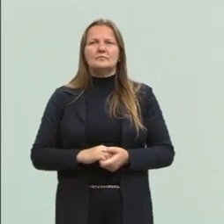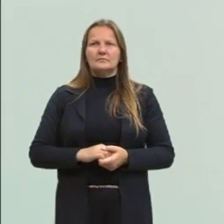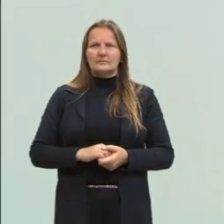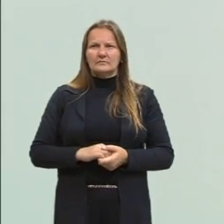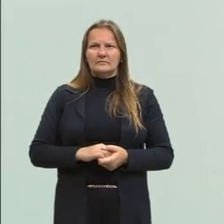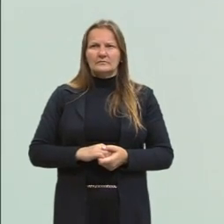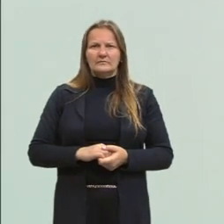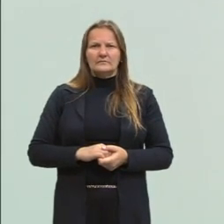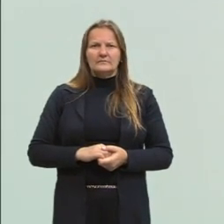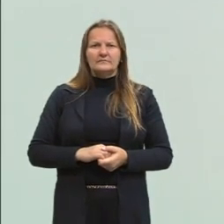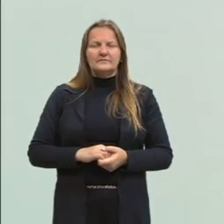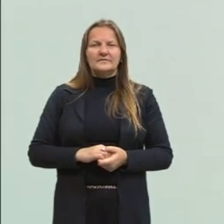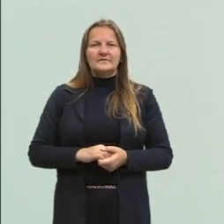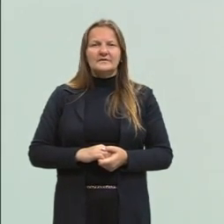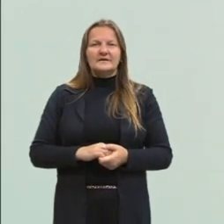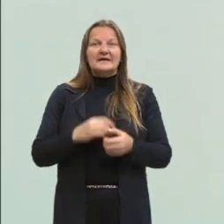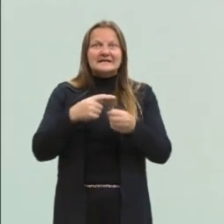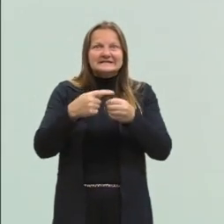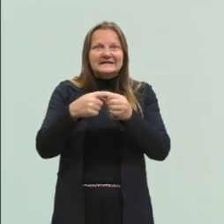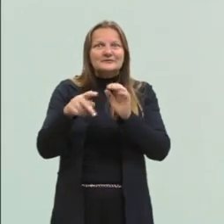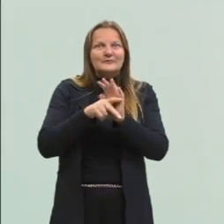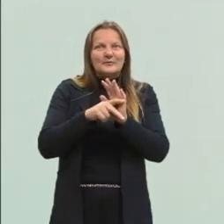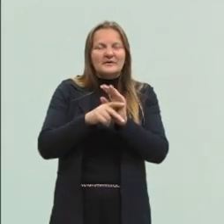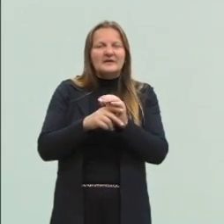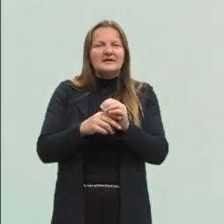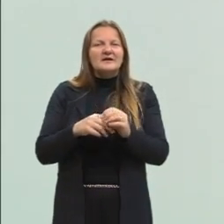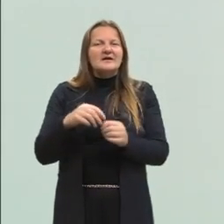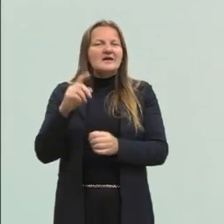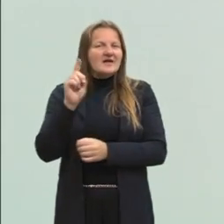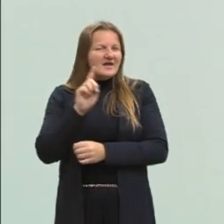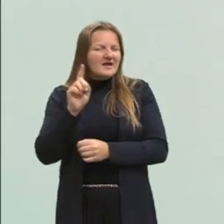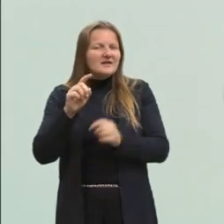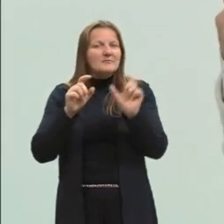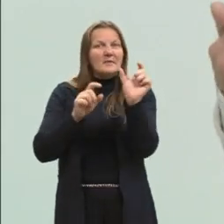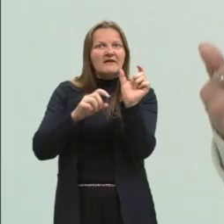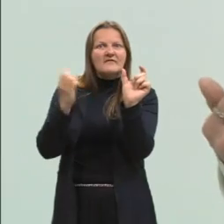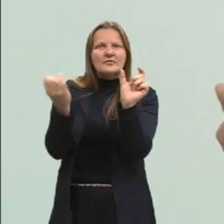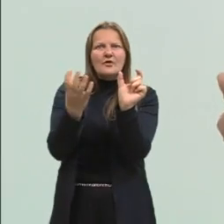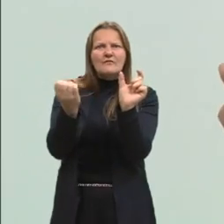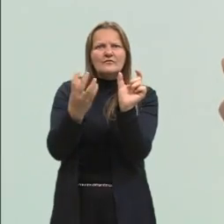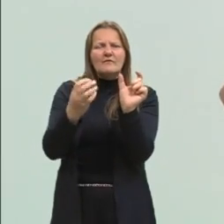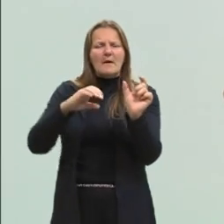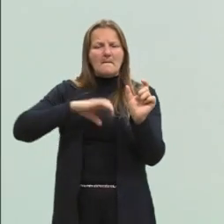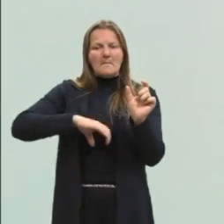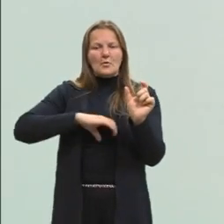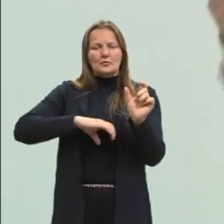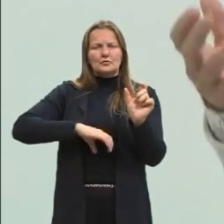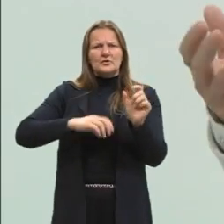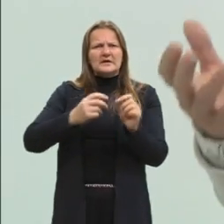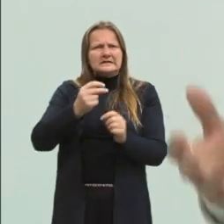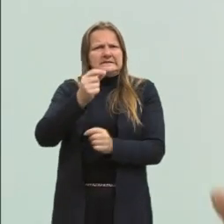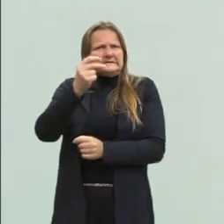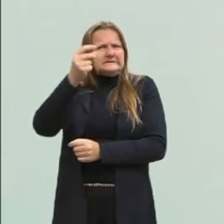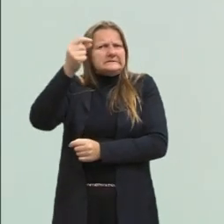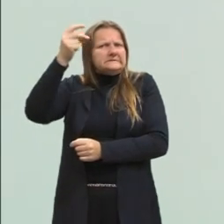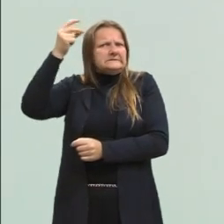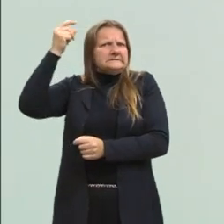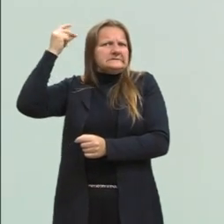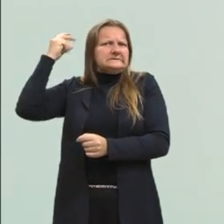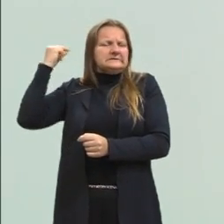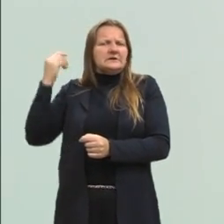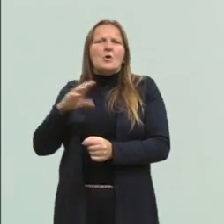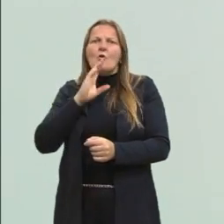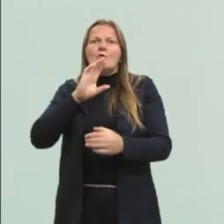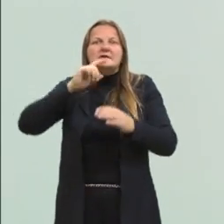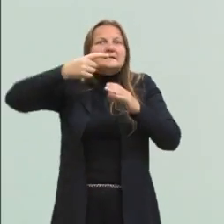E o Guimarães Rosa, além do neologismo, ele também utilizava o português arcaico, portanto, um grande conhecedor da língua